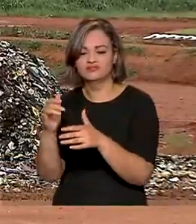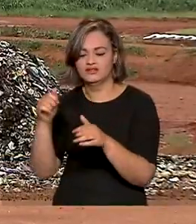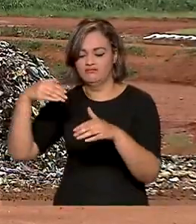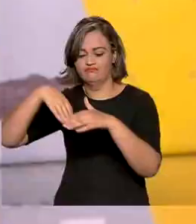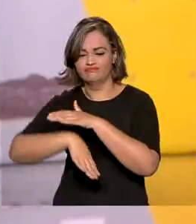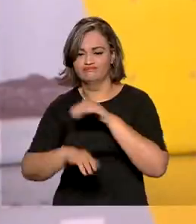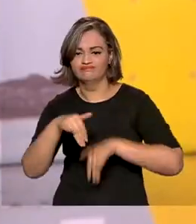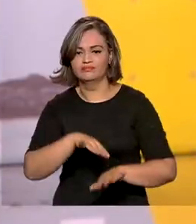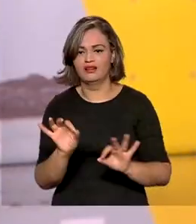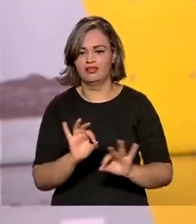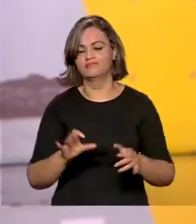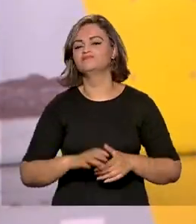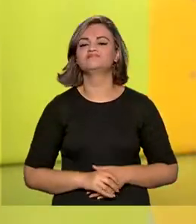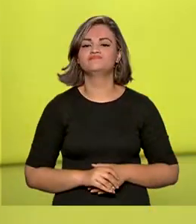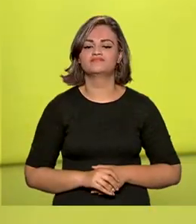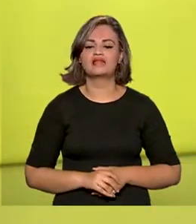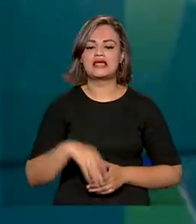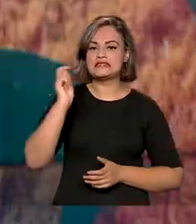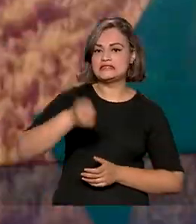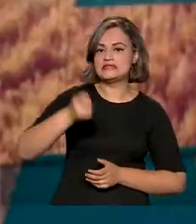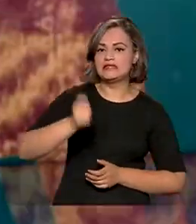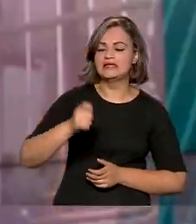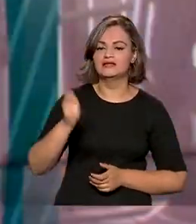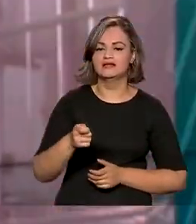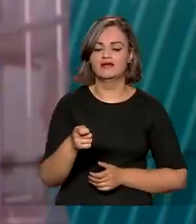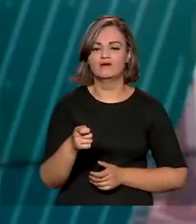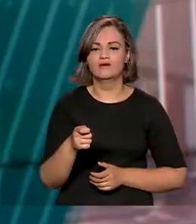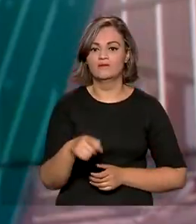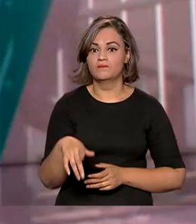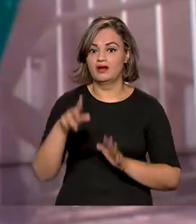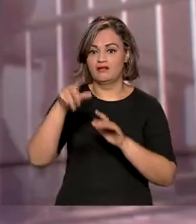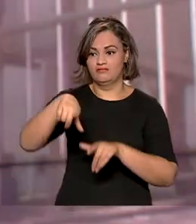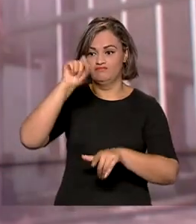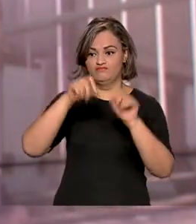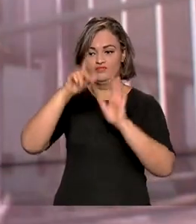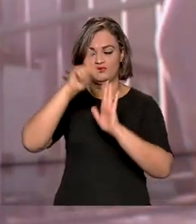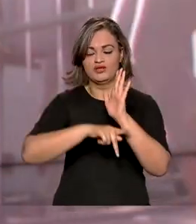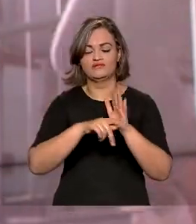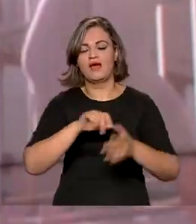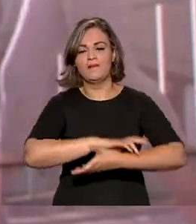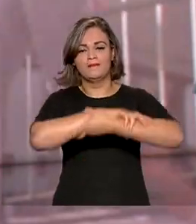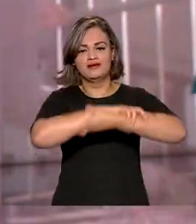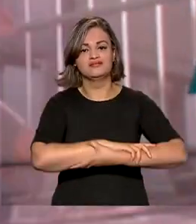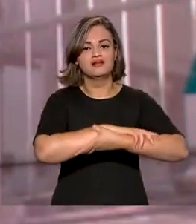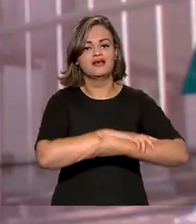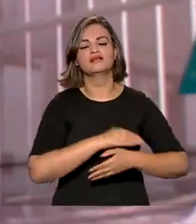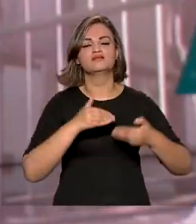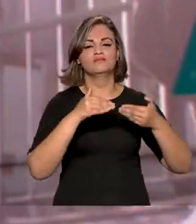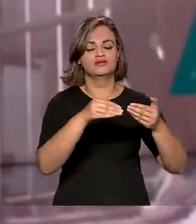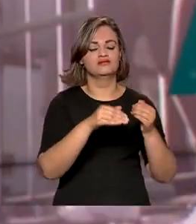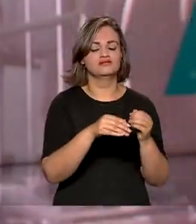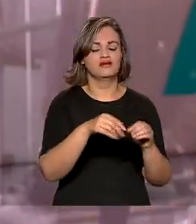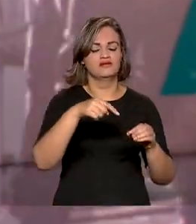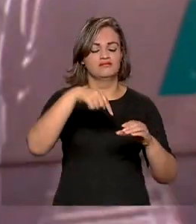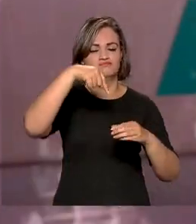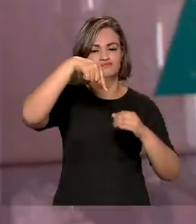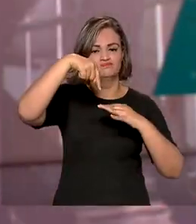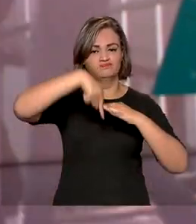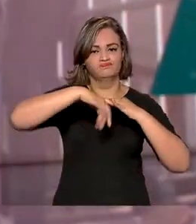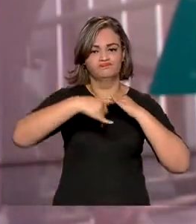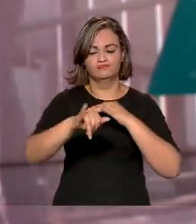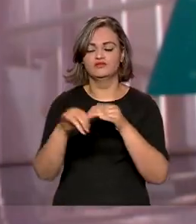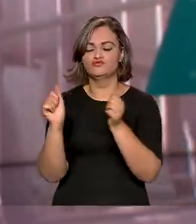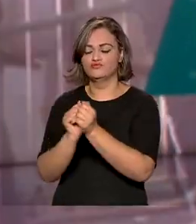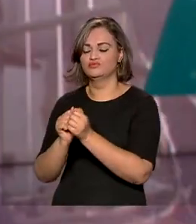enterradas. Esses leilões para escolher os projetos são uma parceria entre o Ministério de Minas e Energia e o Ministério do Meio